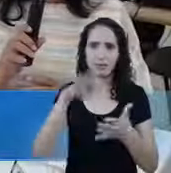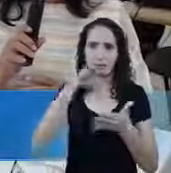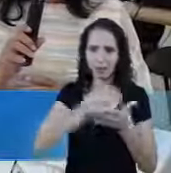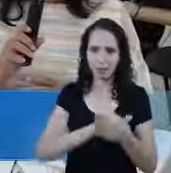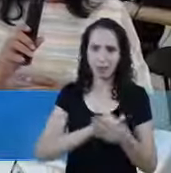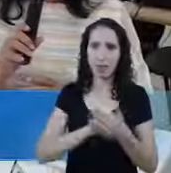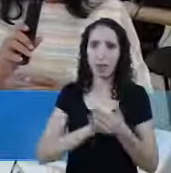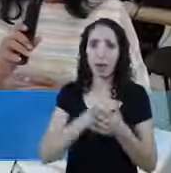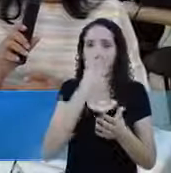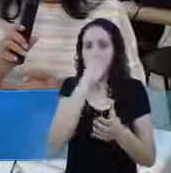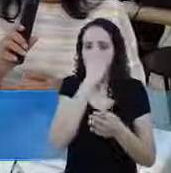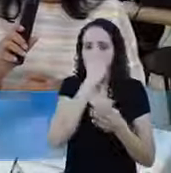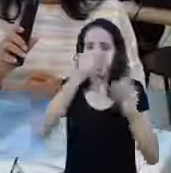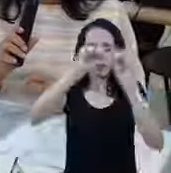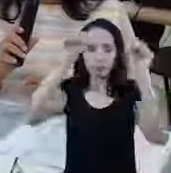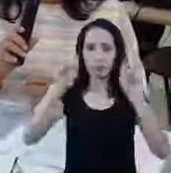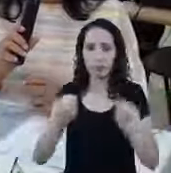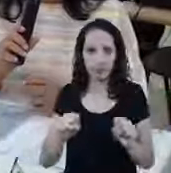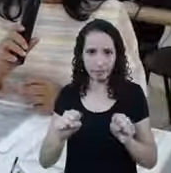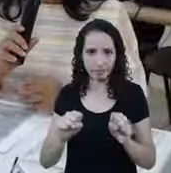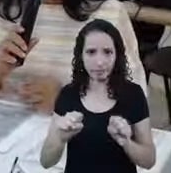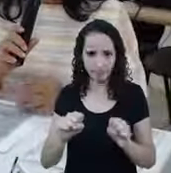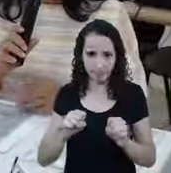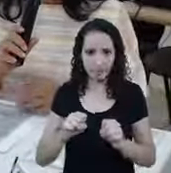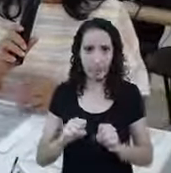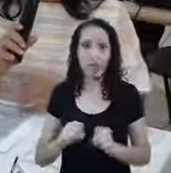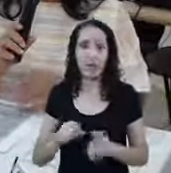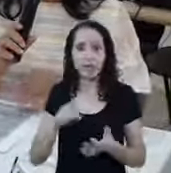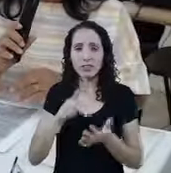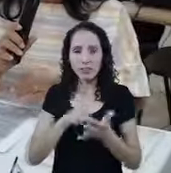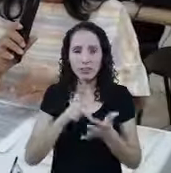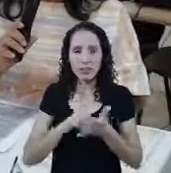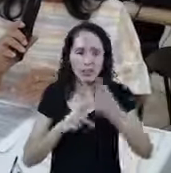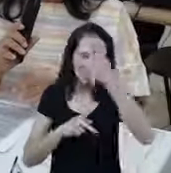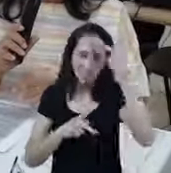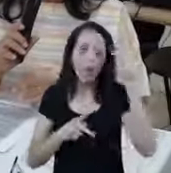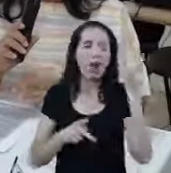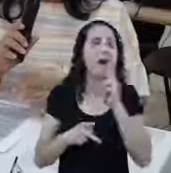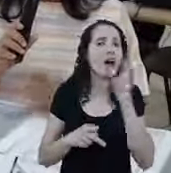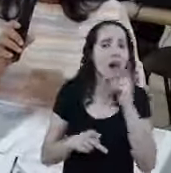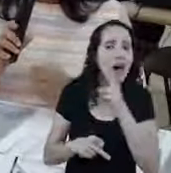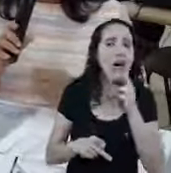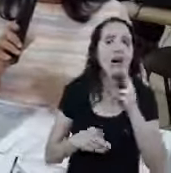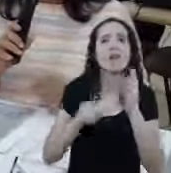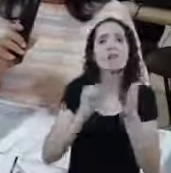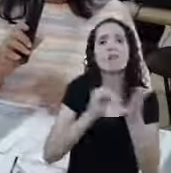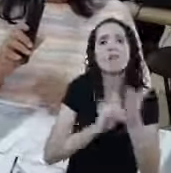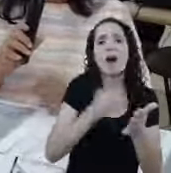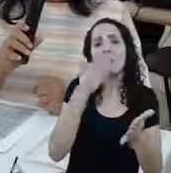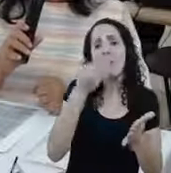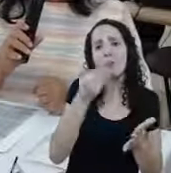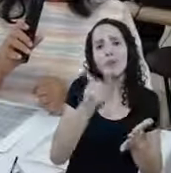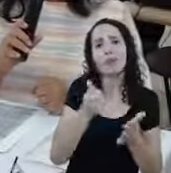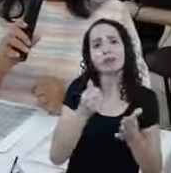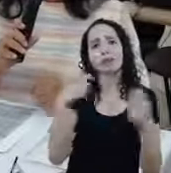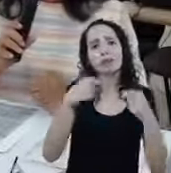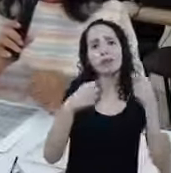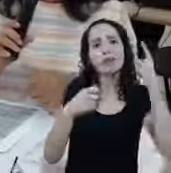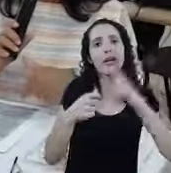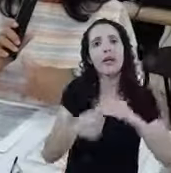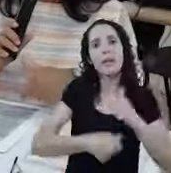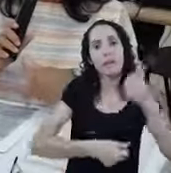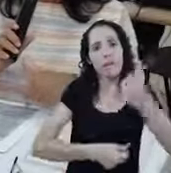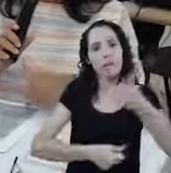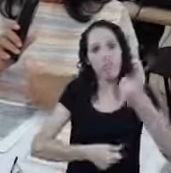congestionar E para aquele Que realmente Está necessitando Uma urgência Urgentíssima Ele receba primeiro Exato Porque